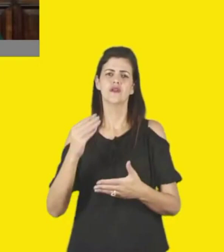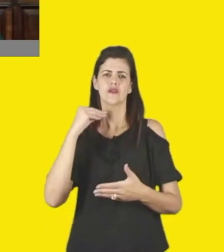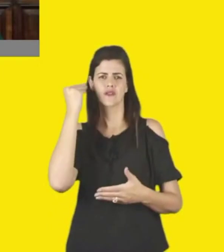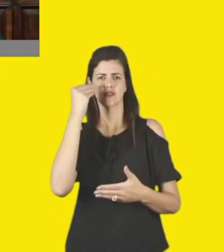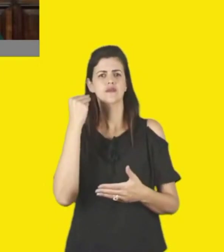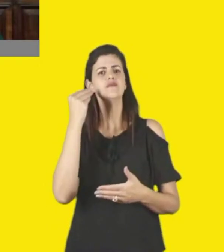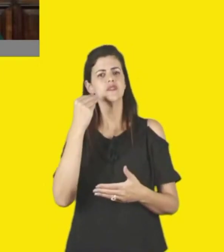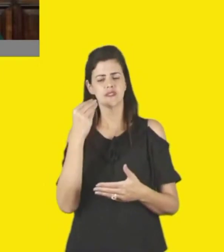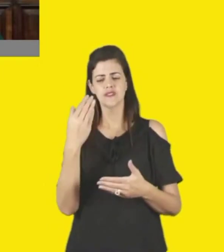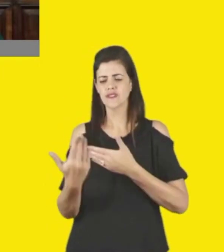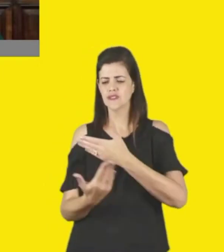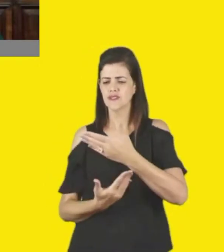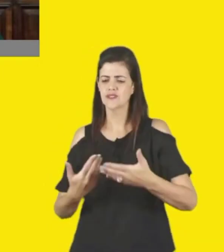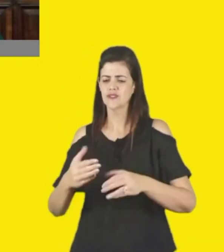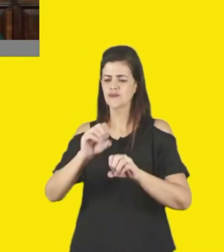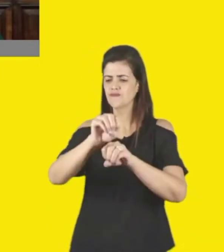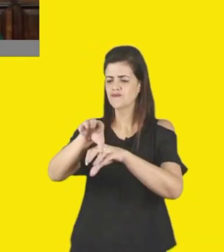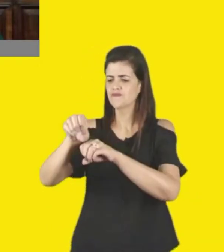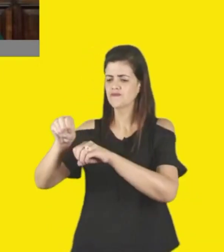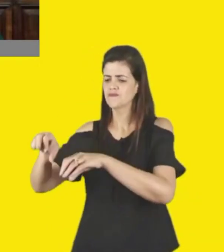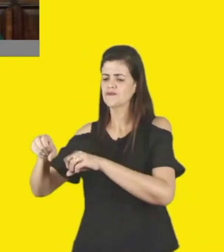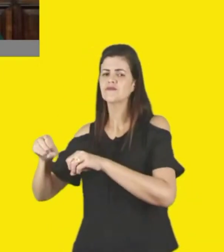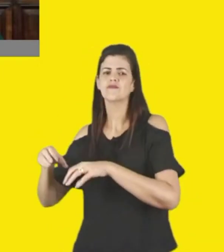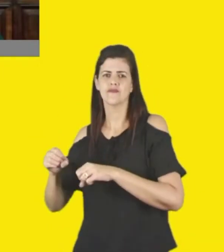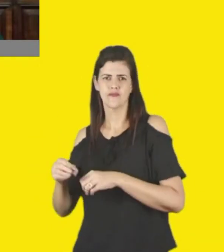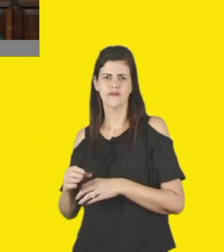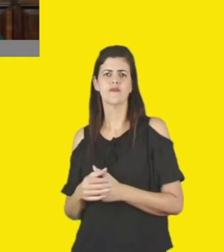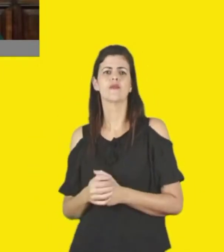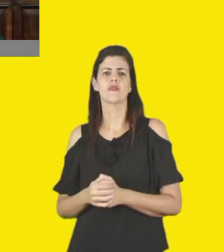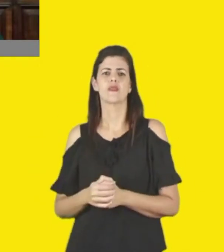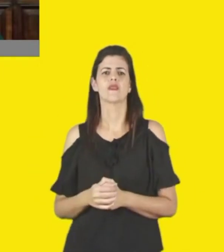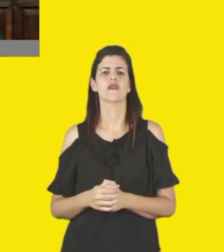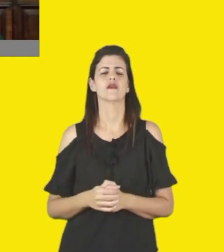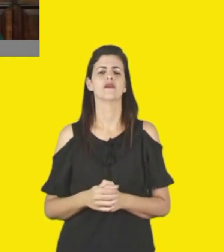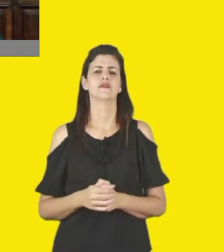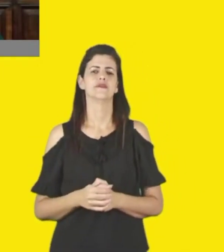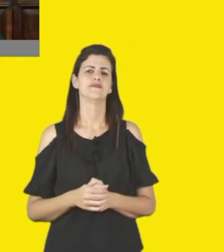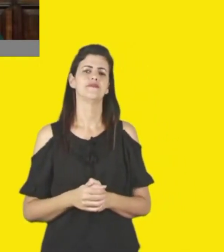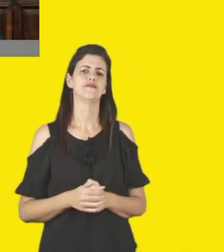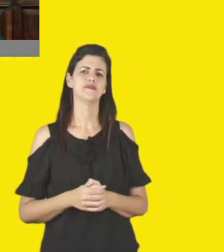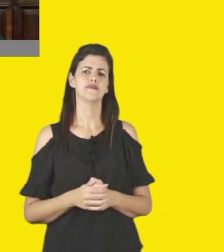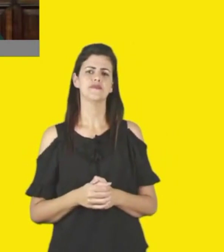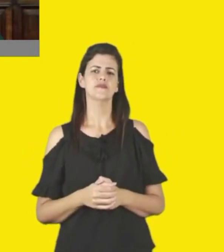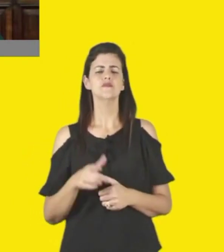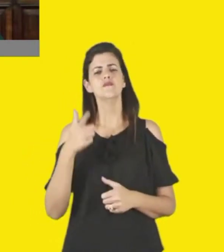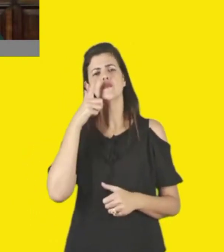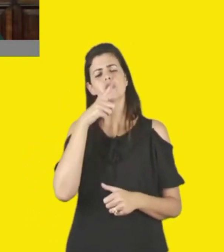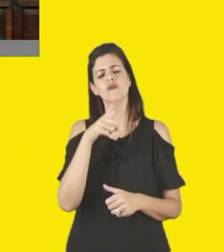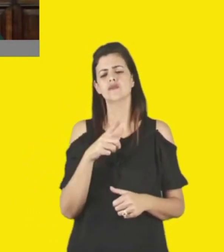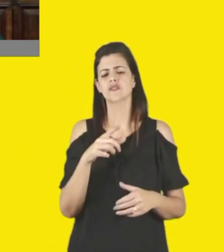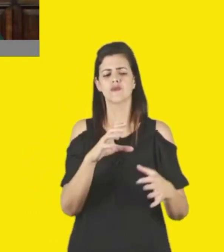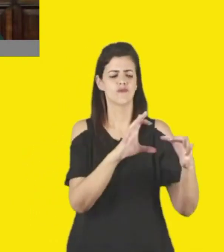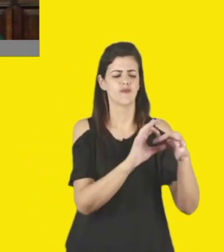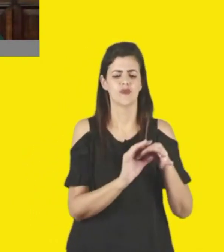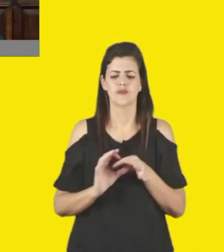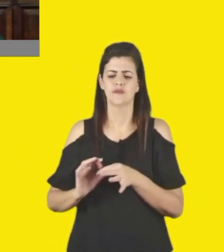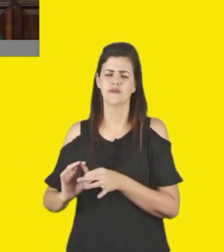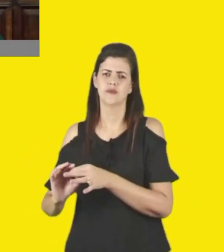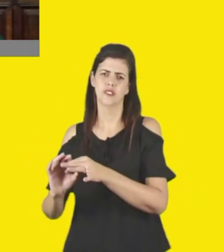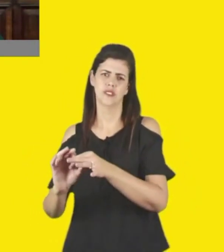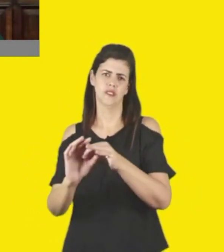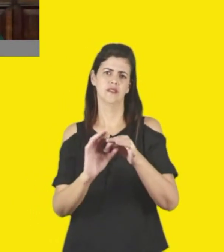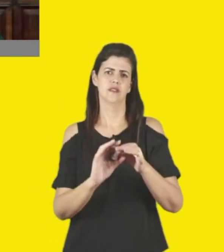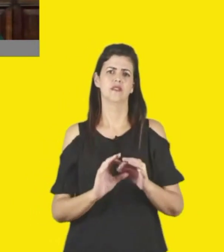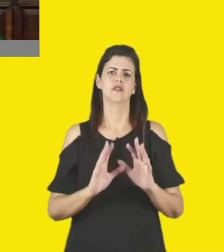colaborar para que a gestão pública também estabeleça outras conexões com a